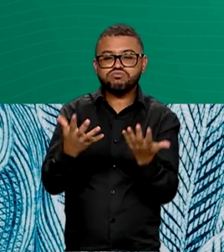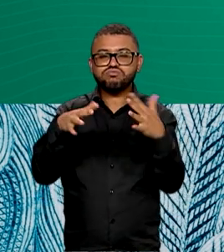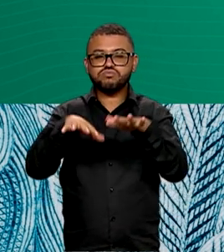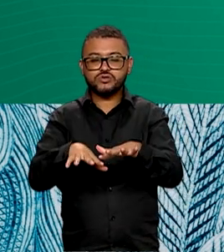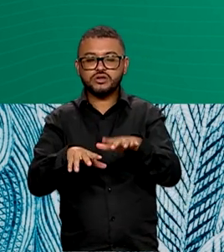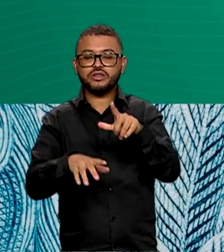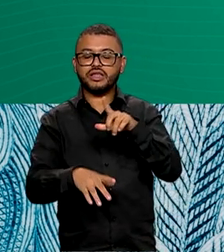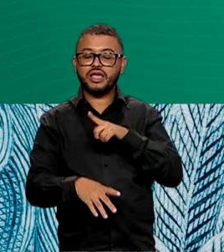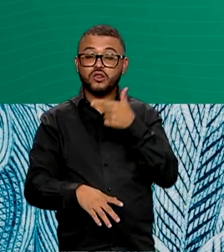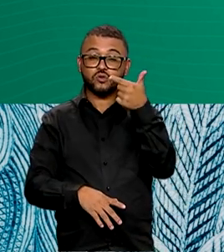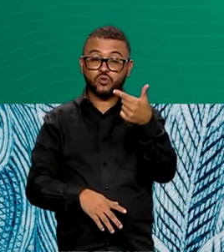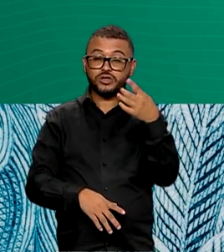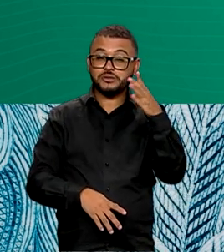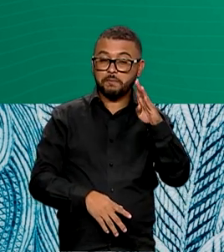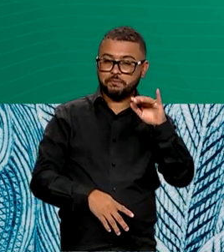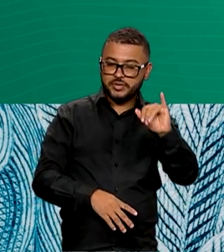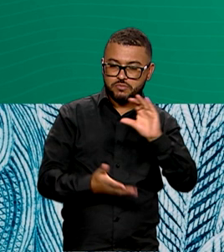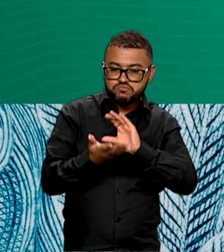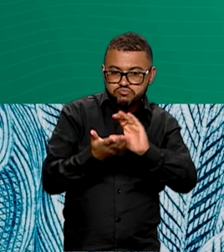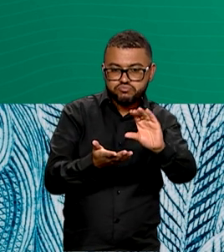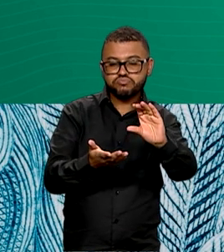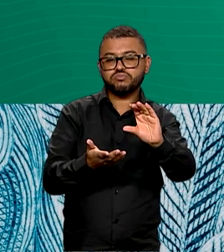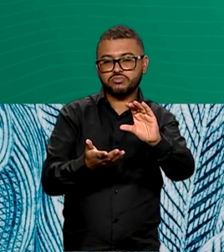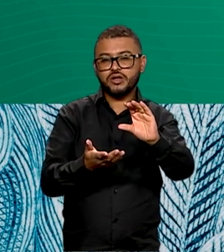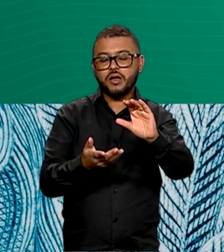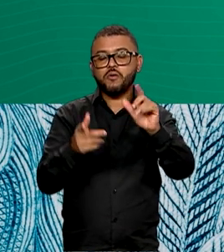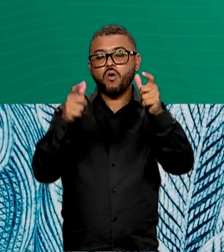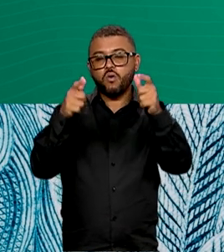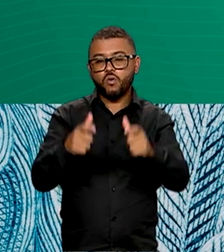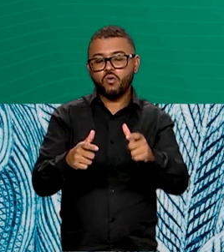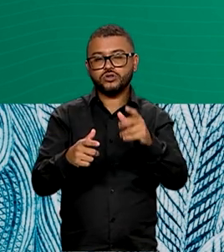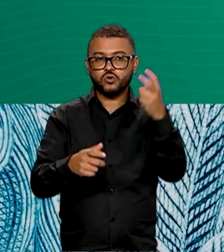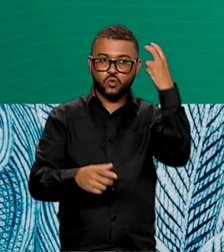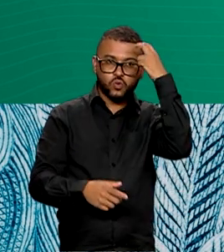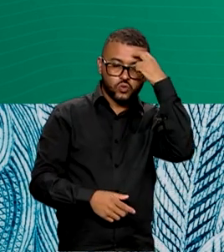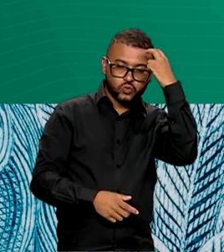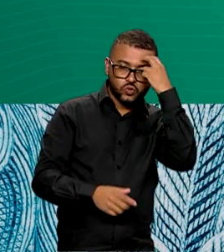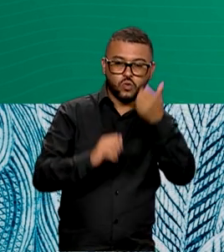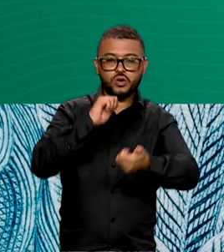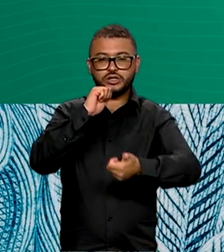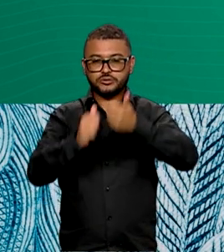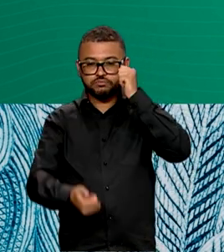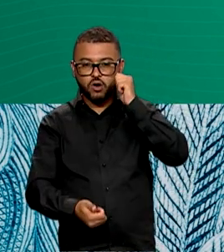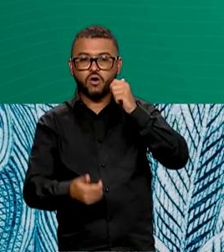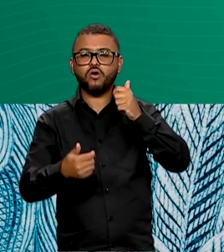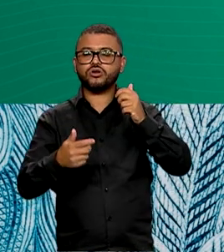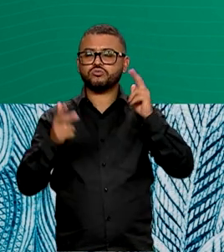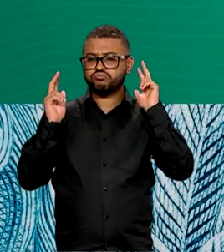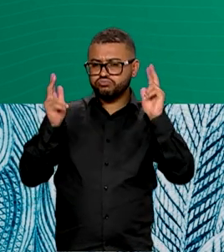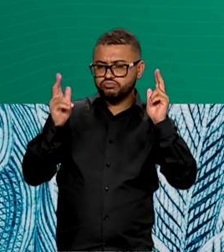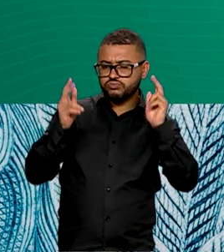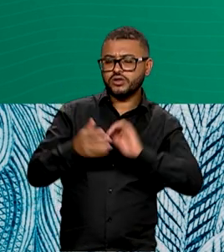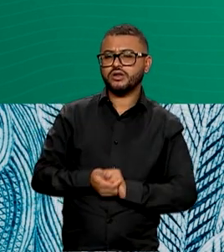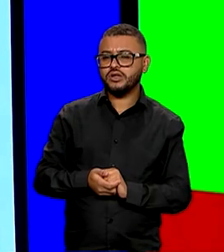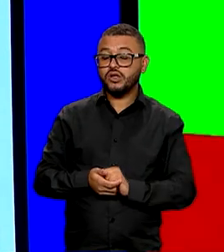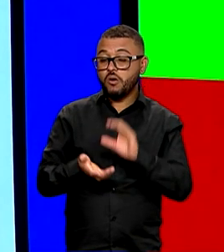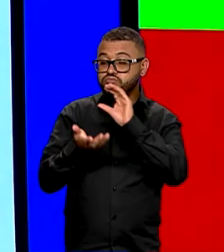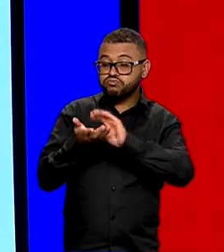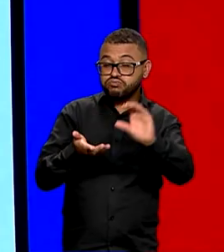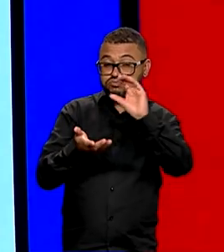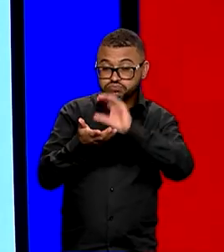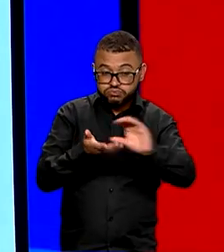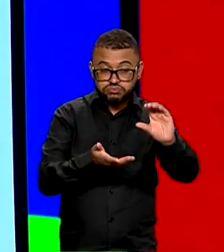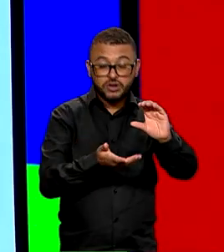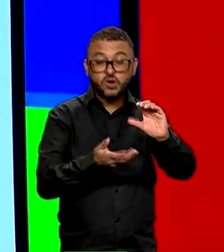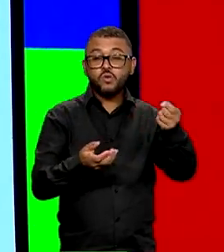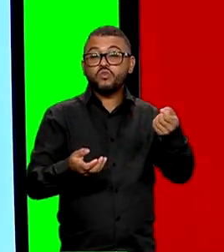com investimentos de R$ 2 bilhões em espaços de cultura, esporte e lazer. Além desses recursos, o